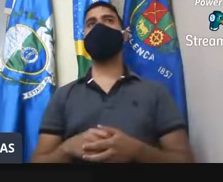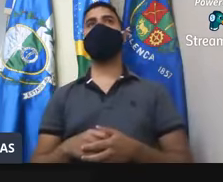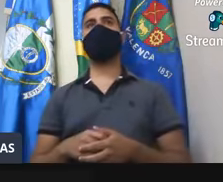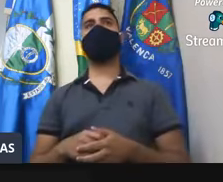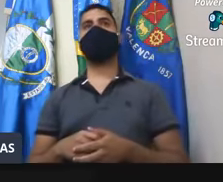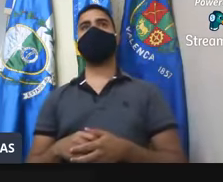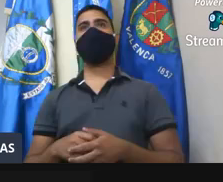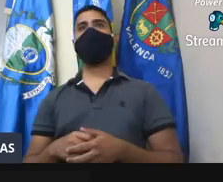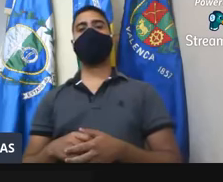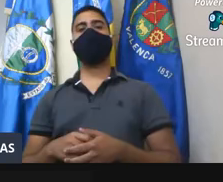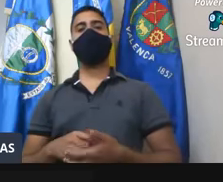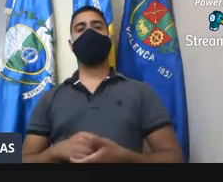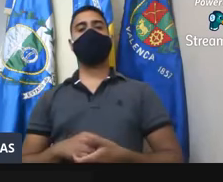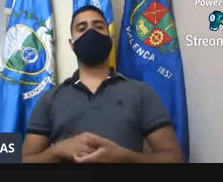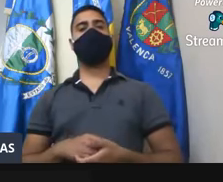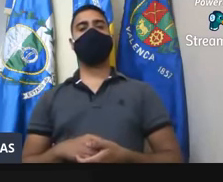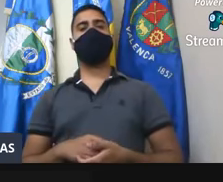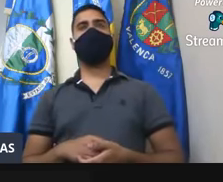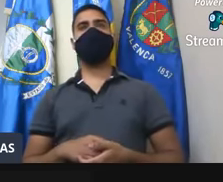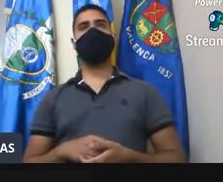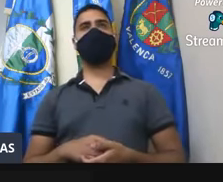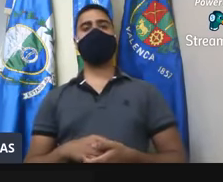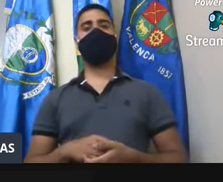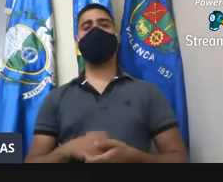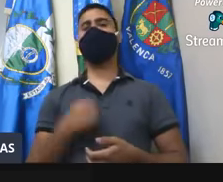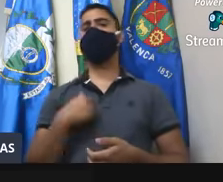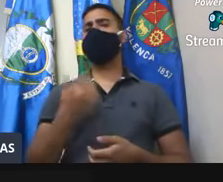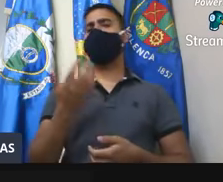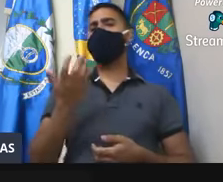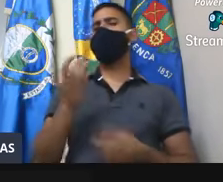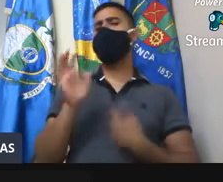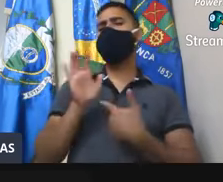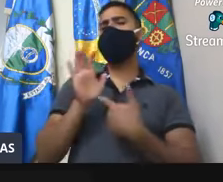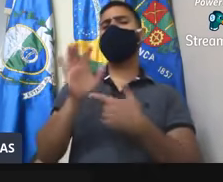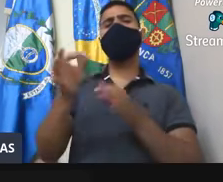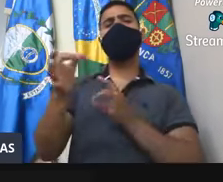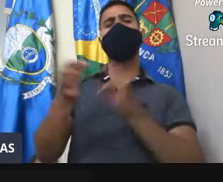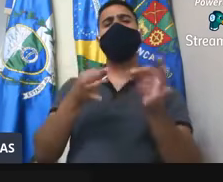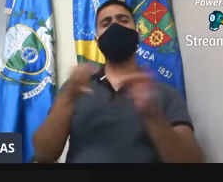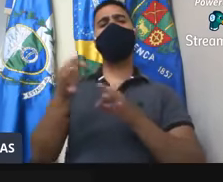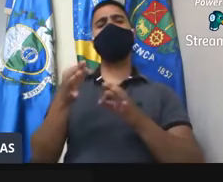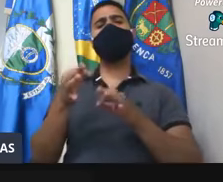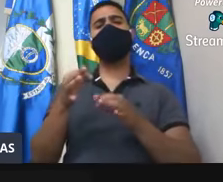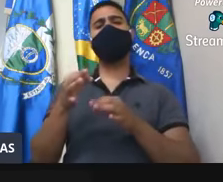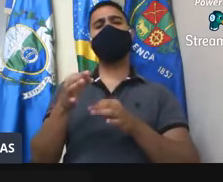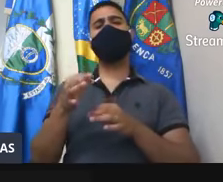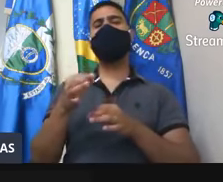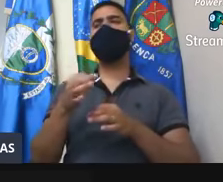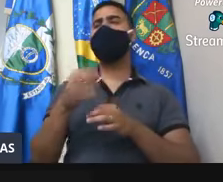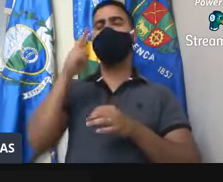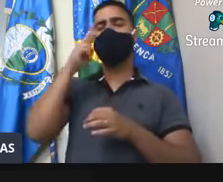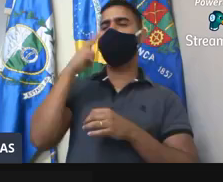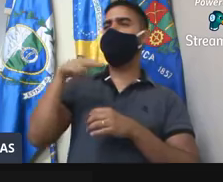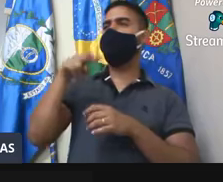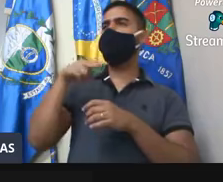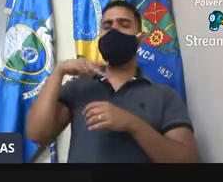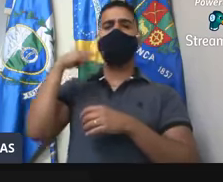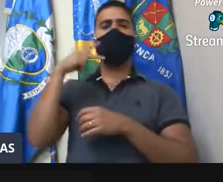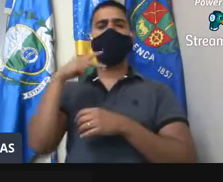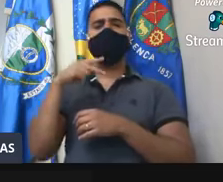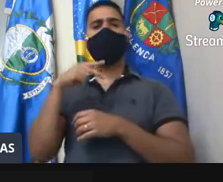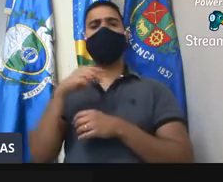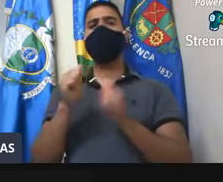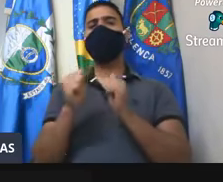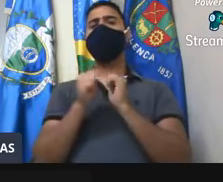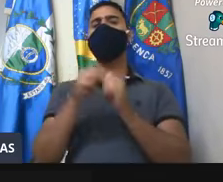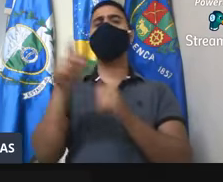pedir a Vênia para apresentar um projeto de resolução que vai ser apreciado por essa mesa, conjunto